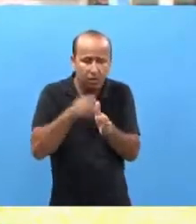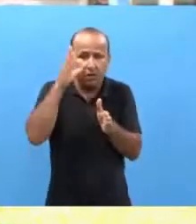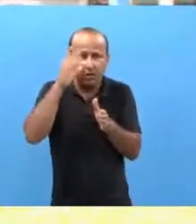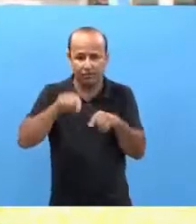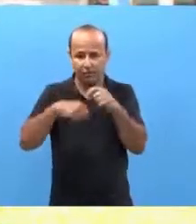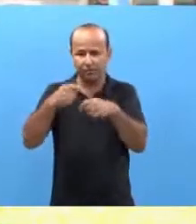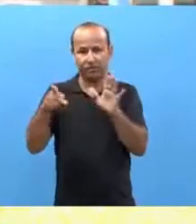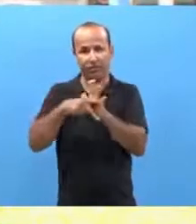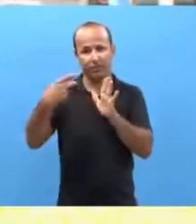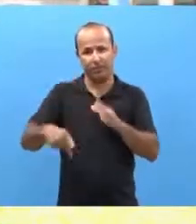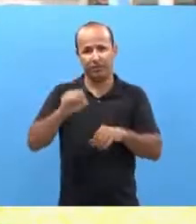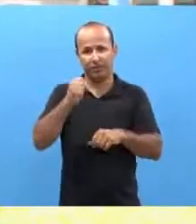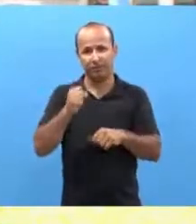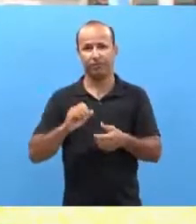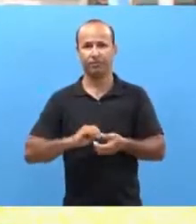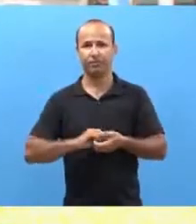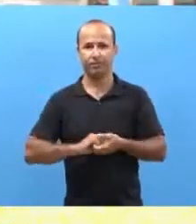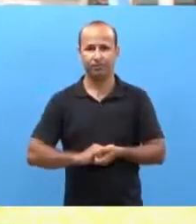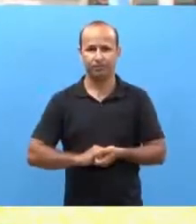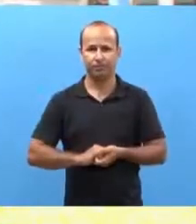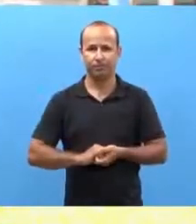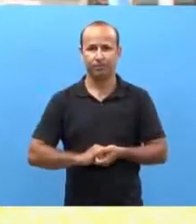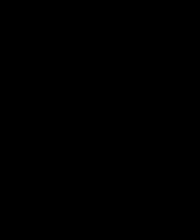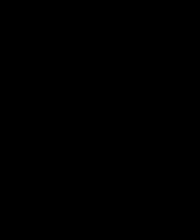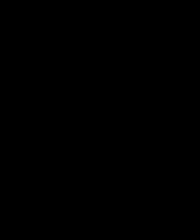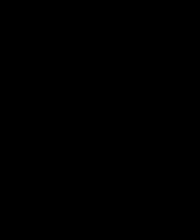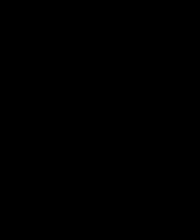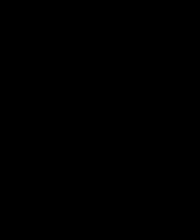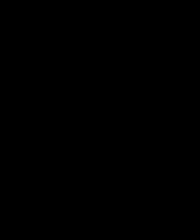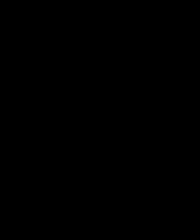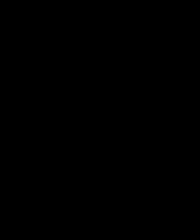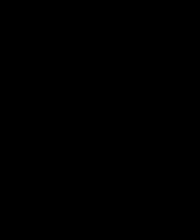estudantes, terão um material de consulta e de pesquisa desses sinais.